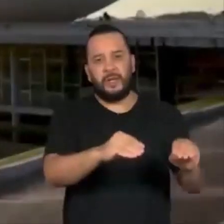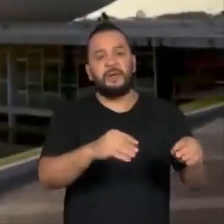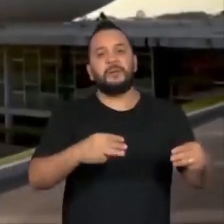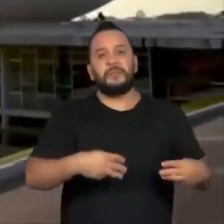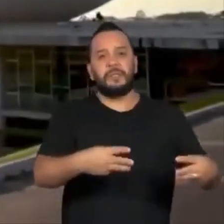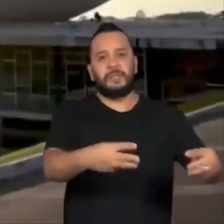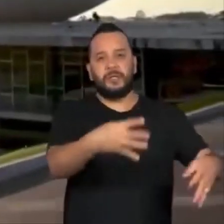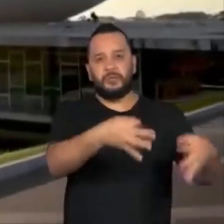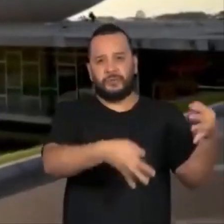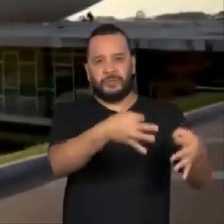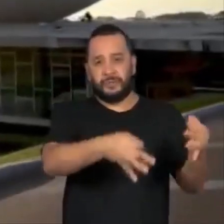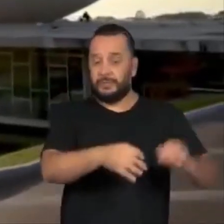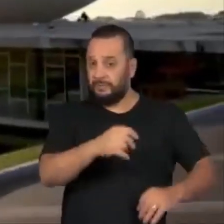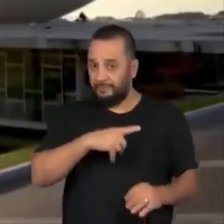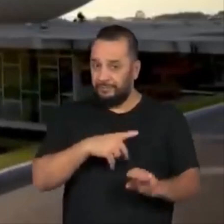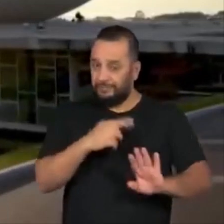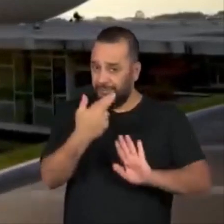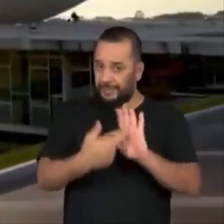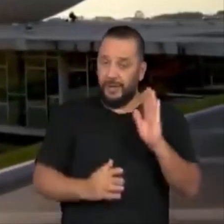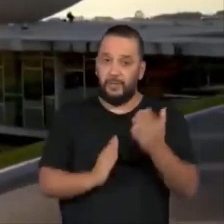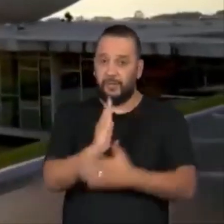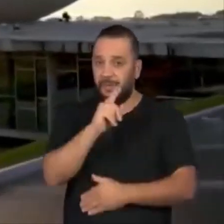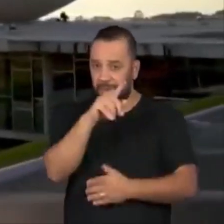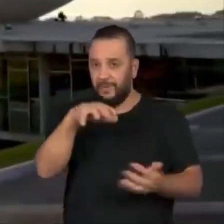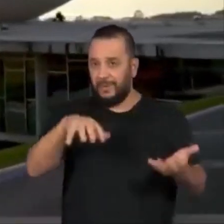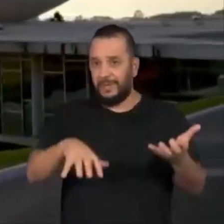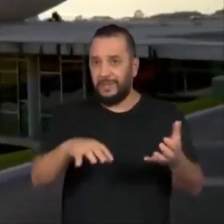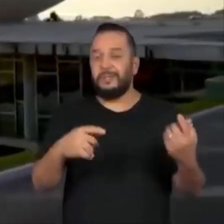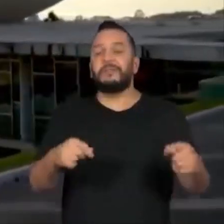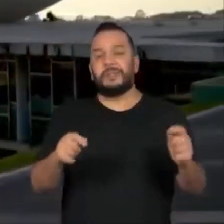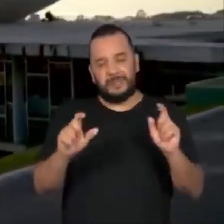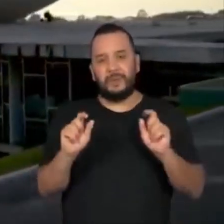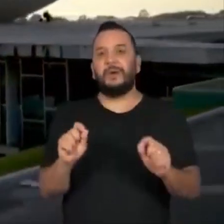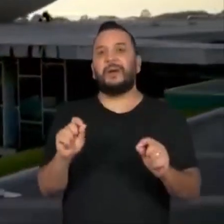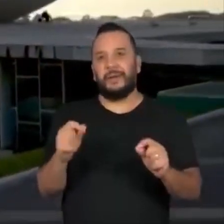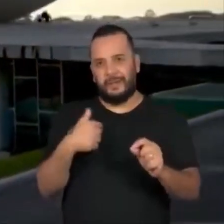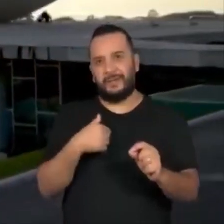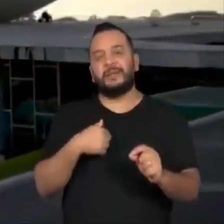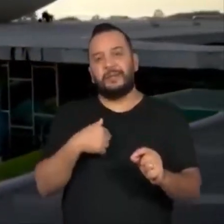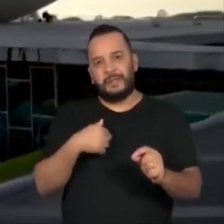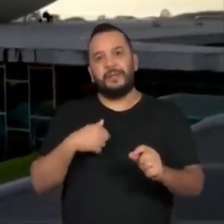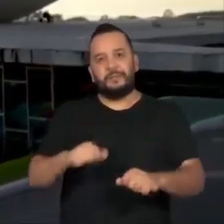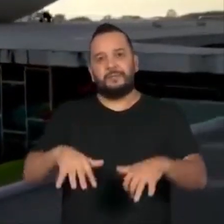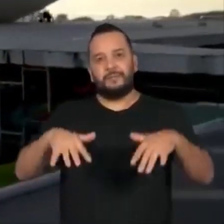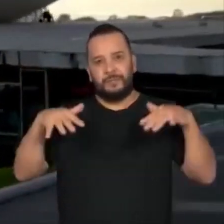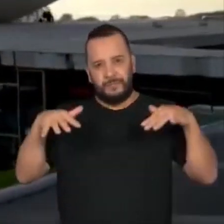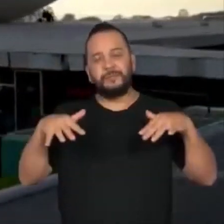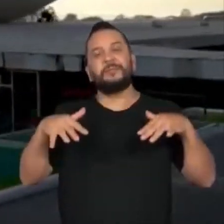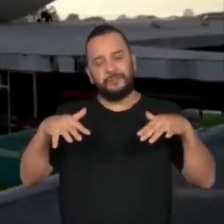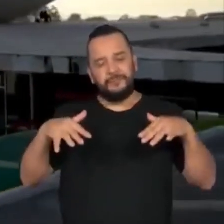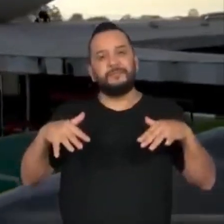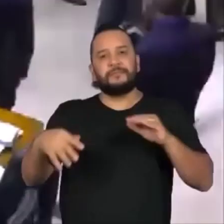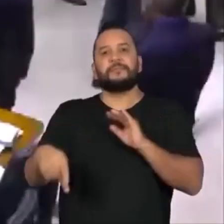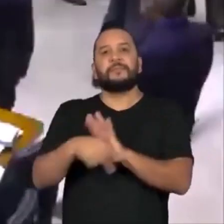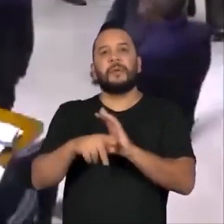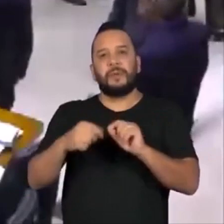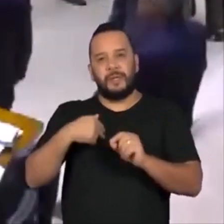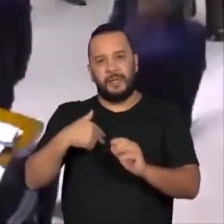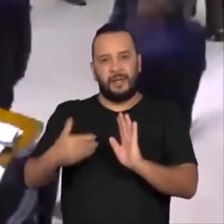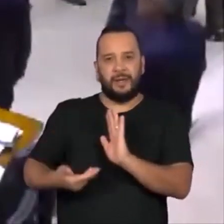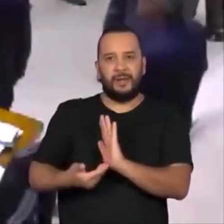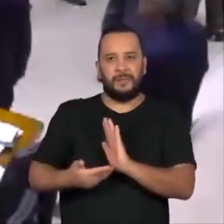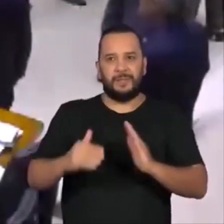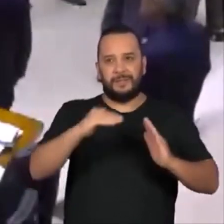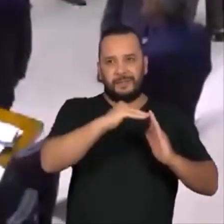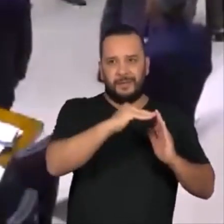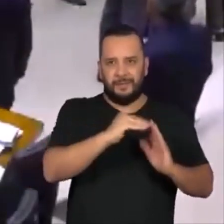O relatório aprovado pela Comissão do Congresso ainda precisa passar pelo plenário da Câmara e do Senado. Outra